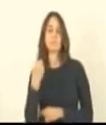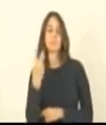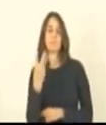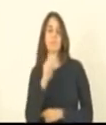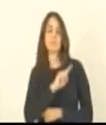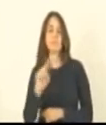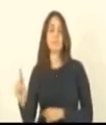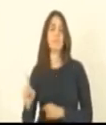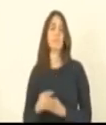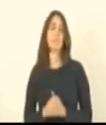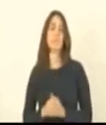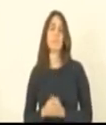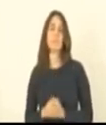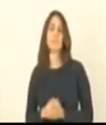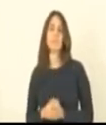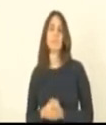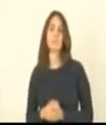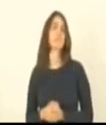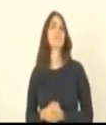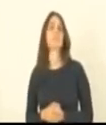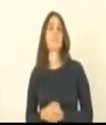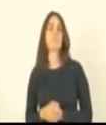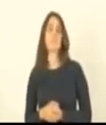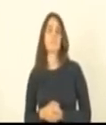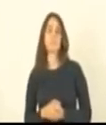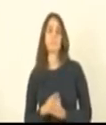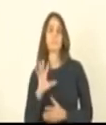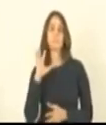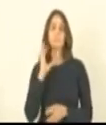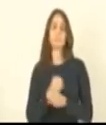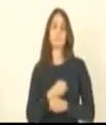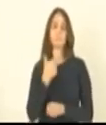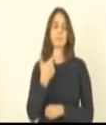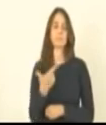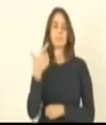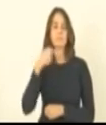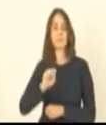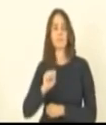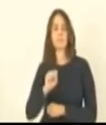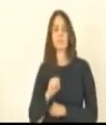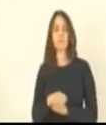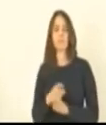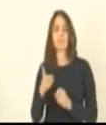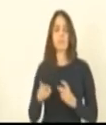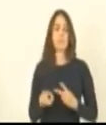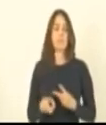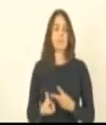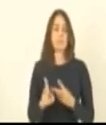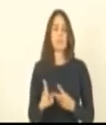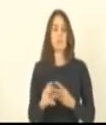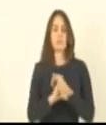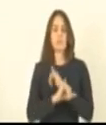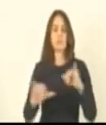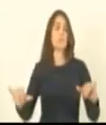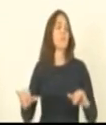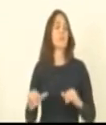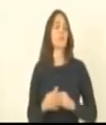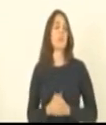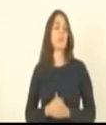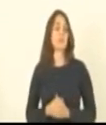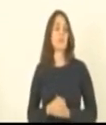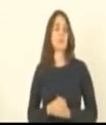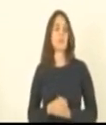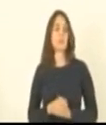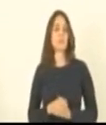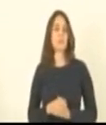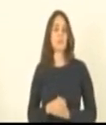uma abstenção totalizando 28 votos nesse caso fica mantido o veto comunique-se ao governador ouço nesse